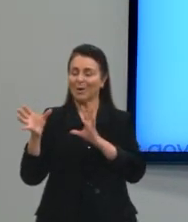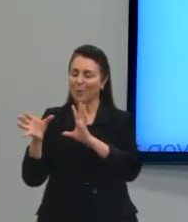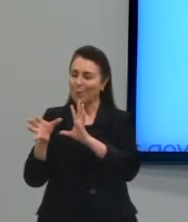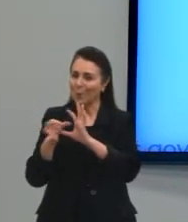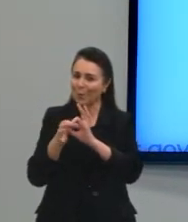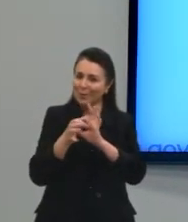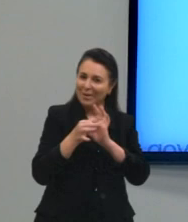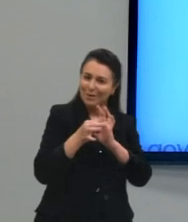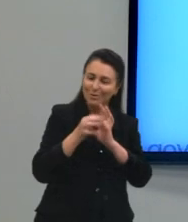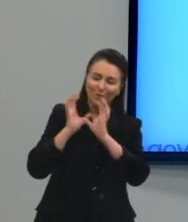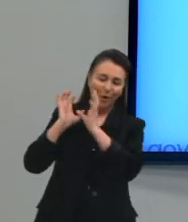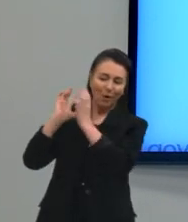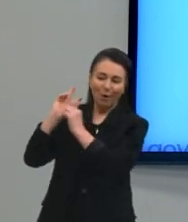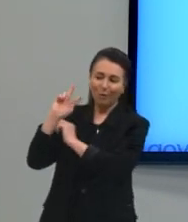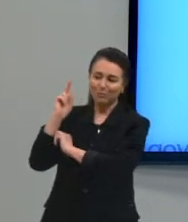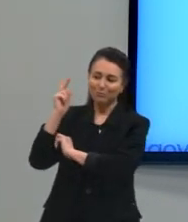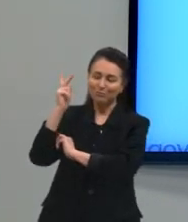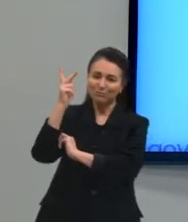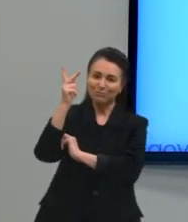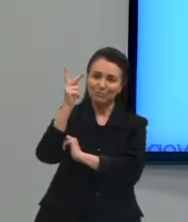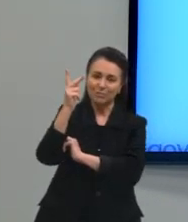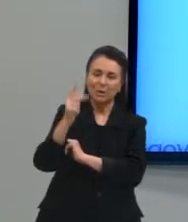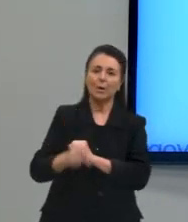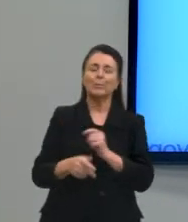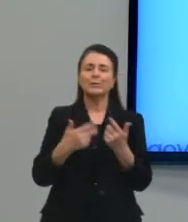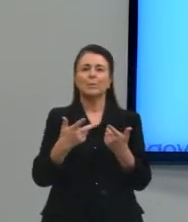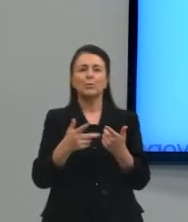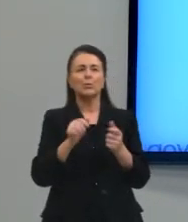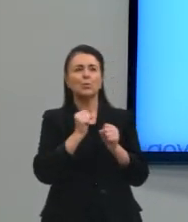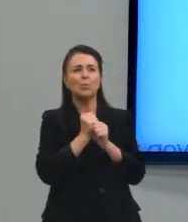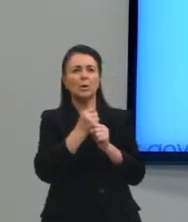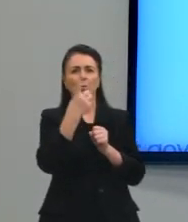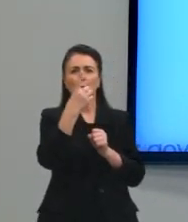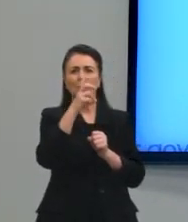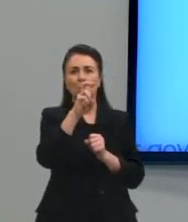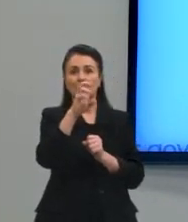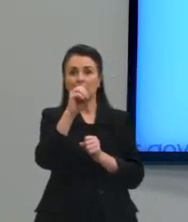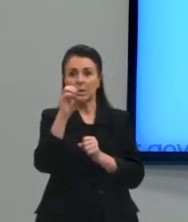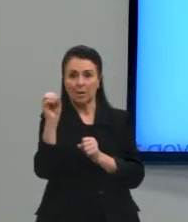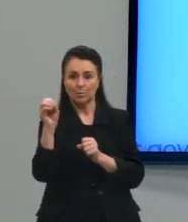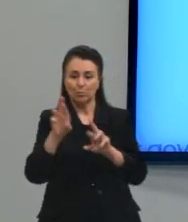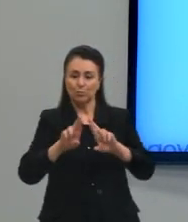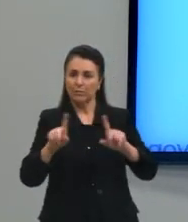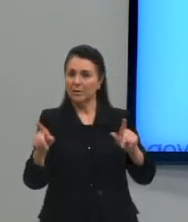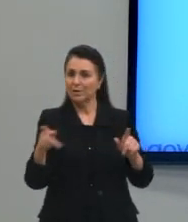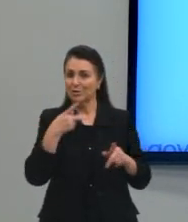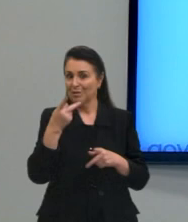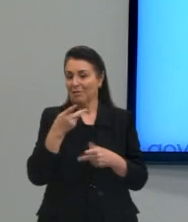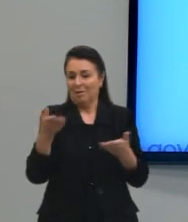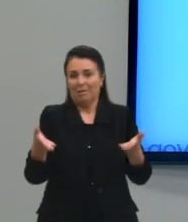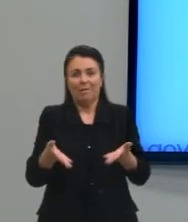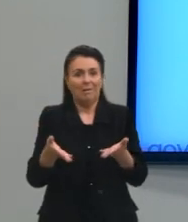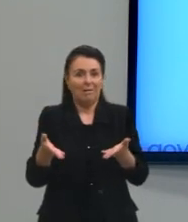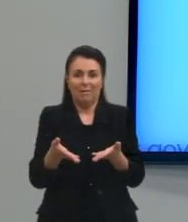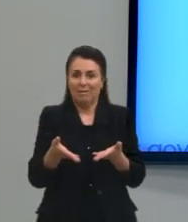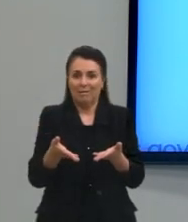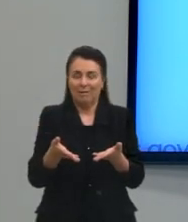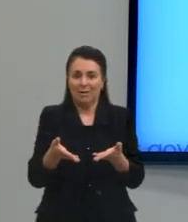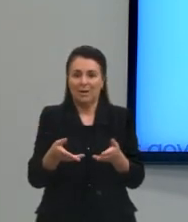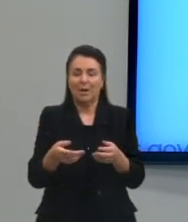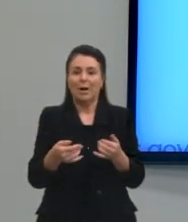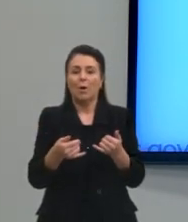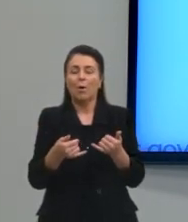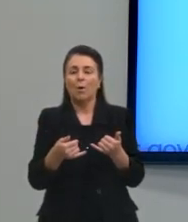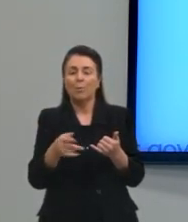O que a gente falava em 1500 é diferente do que a gente fala hoje. E eu trouxe para vocês um exemplo de uma